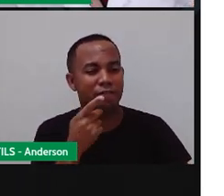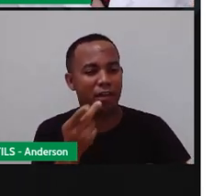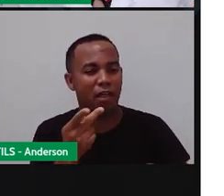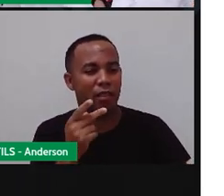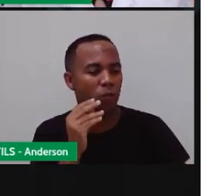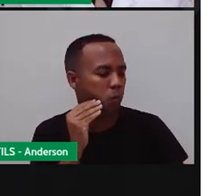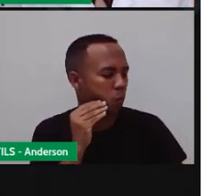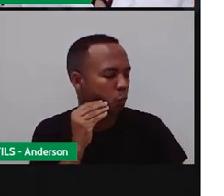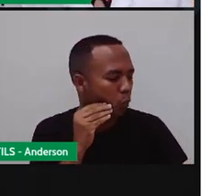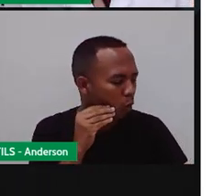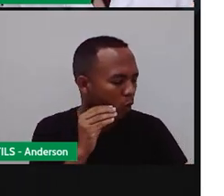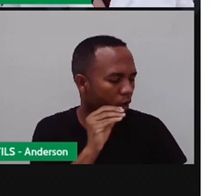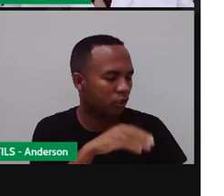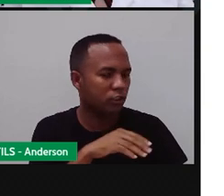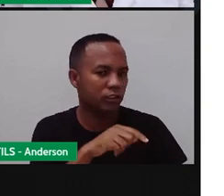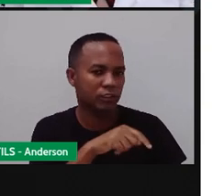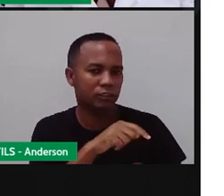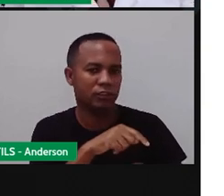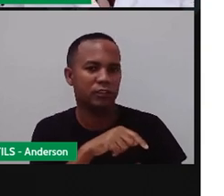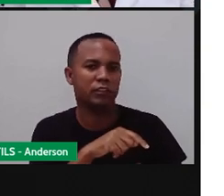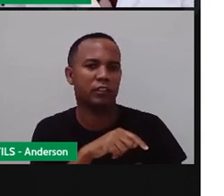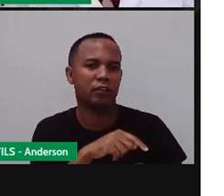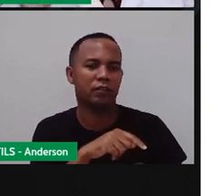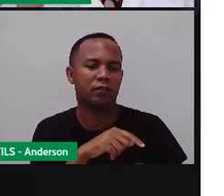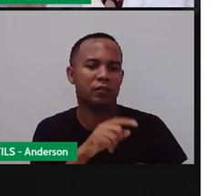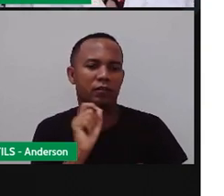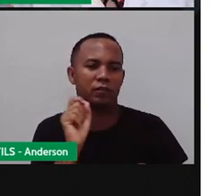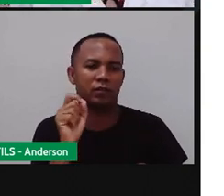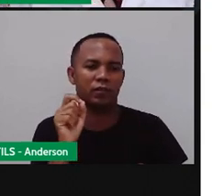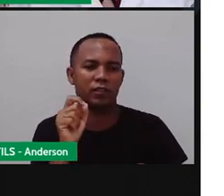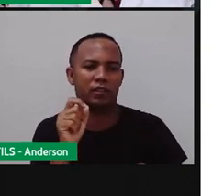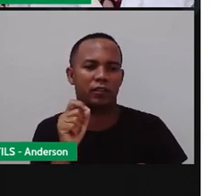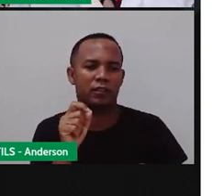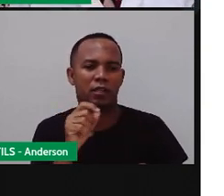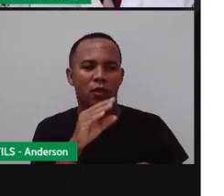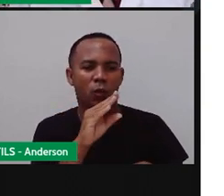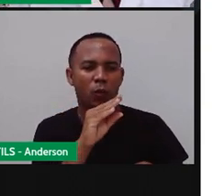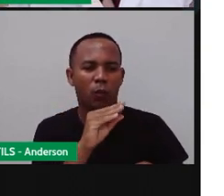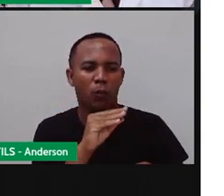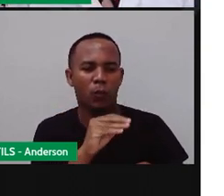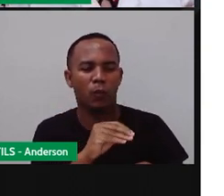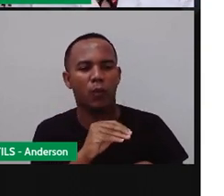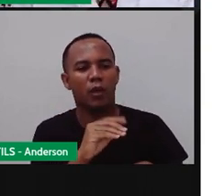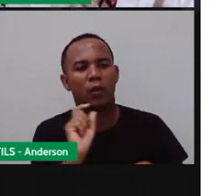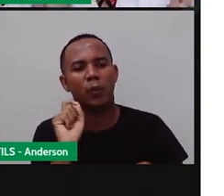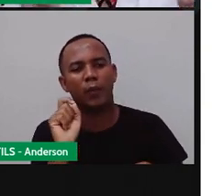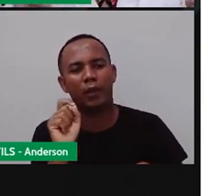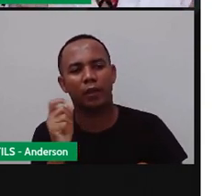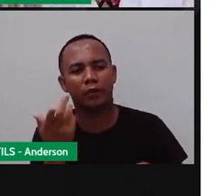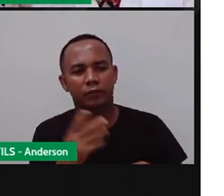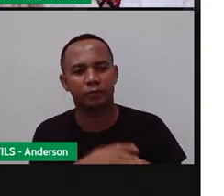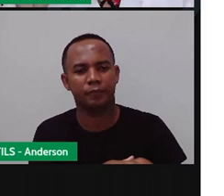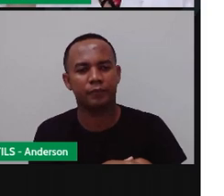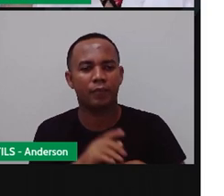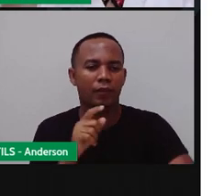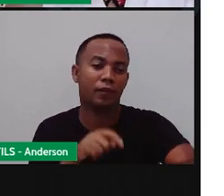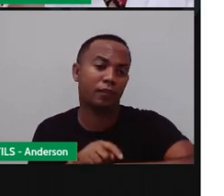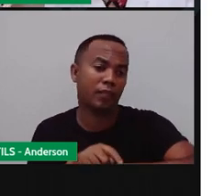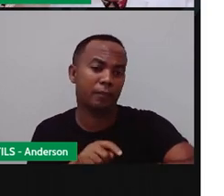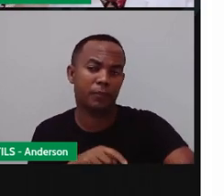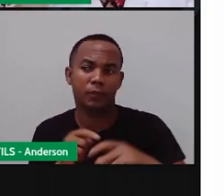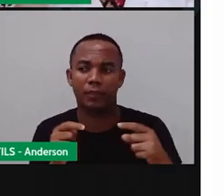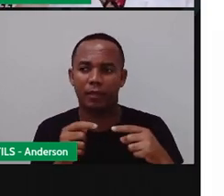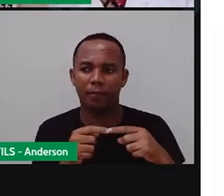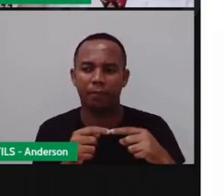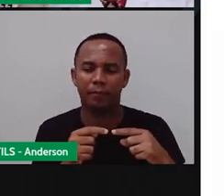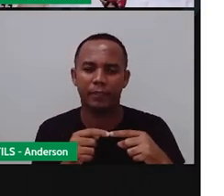Pois é. Quando a gente fala, vou cuspir no chão, é porque olha até meu cuspe secar. É o quê? Tempo. E é um tempo